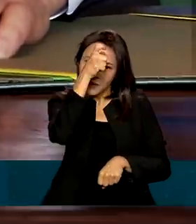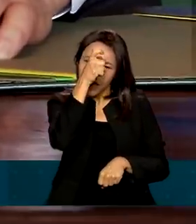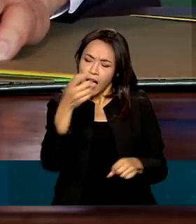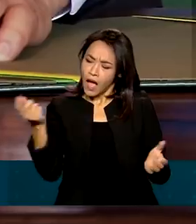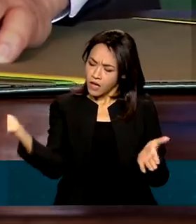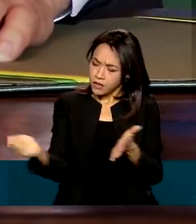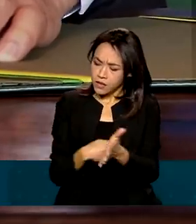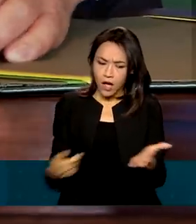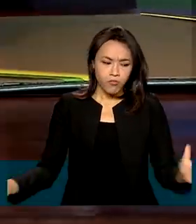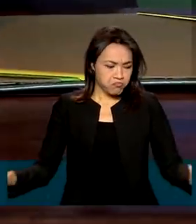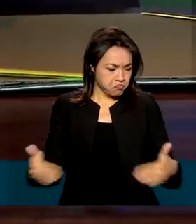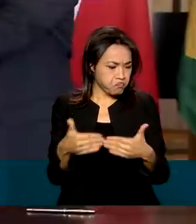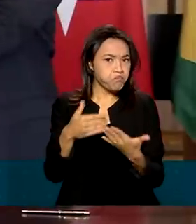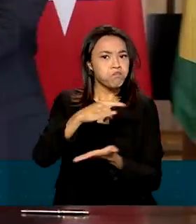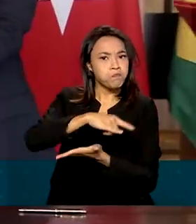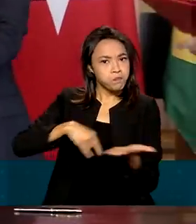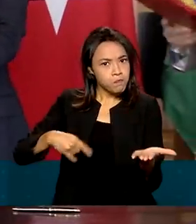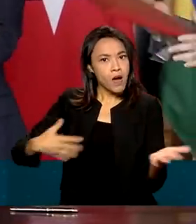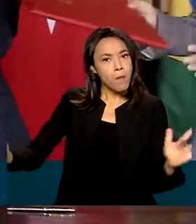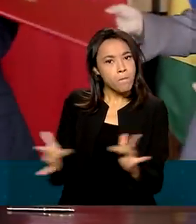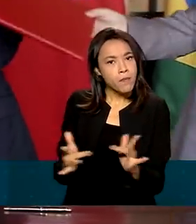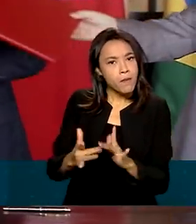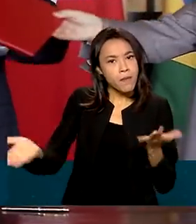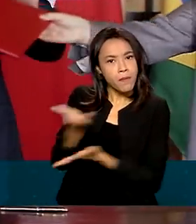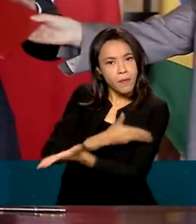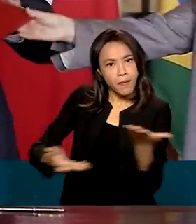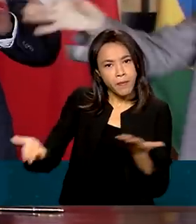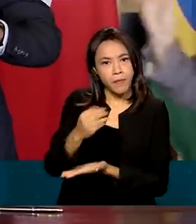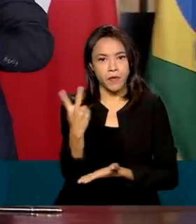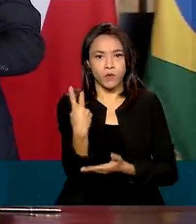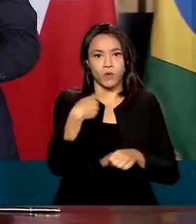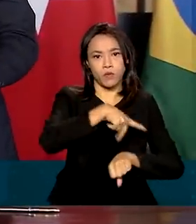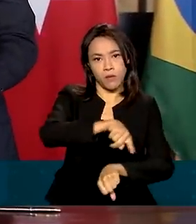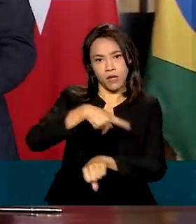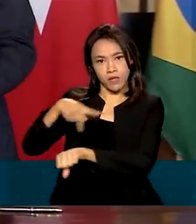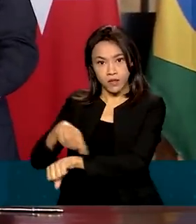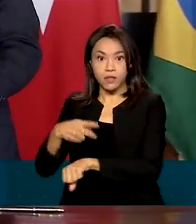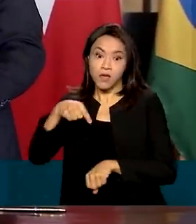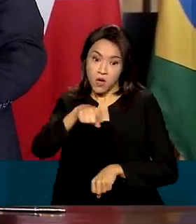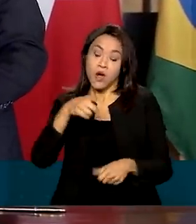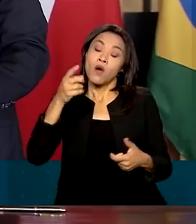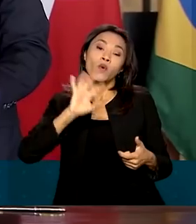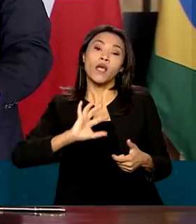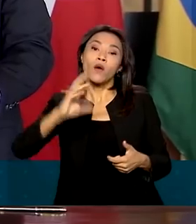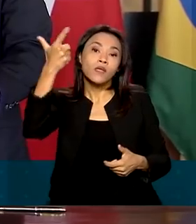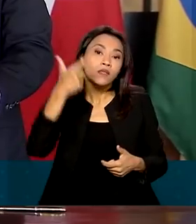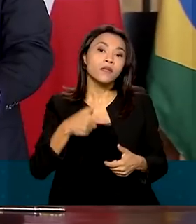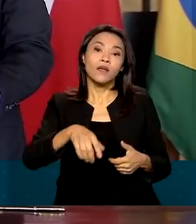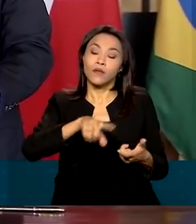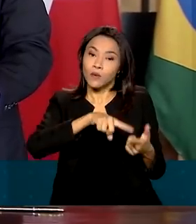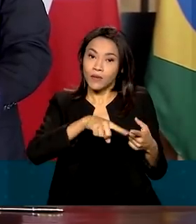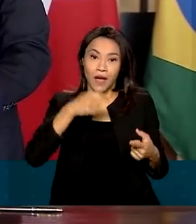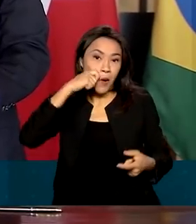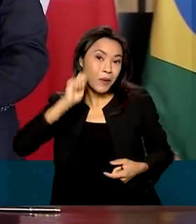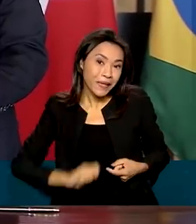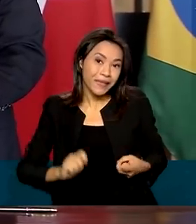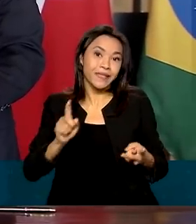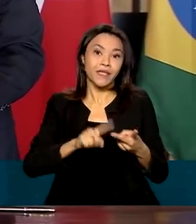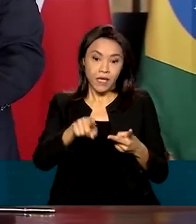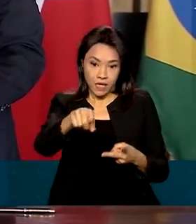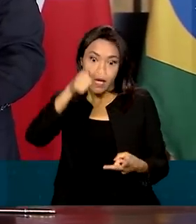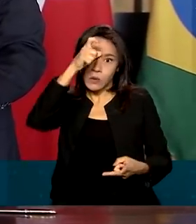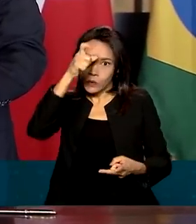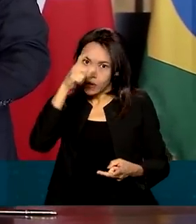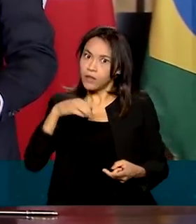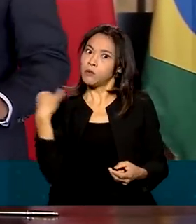cooperação para ampliar o fluxo entre os dois países. A situação na Ucrânia, em que a Turquia tem desempenhado